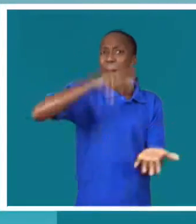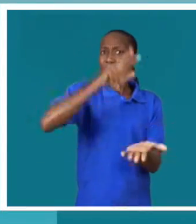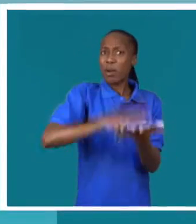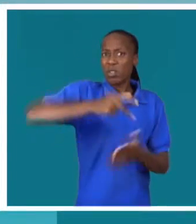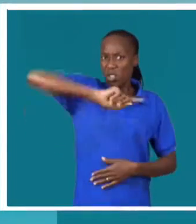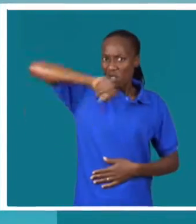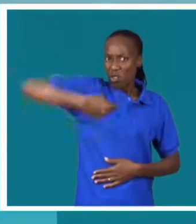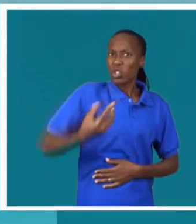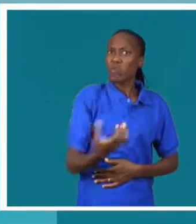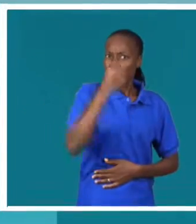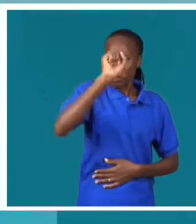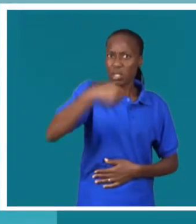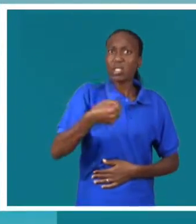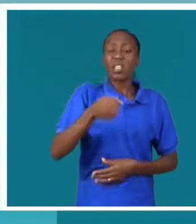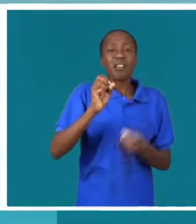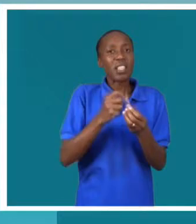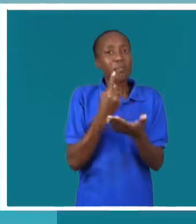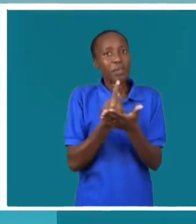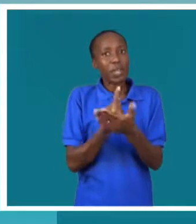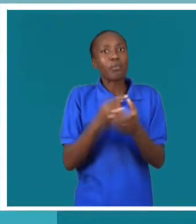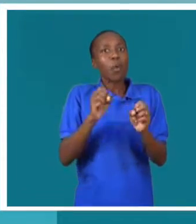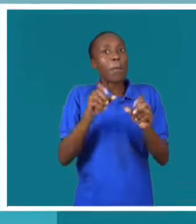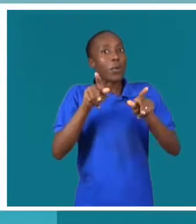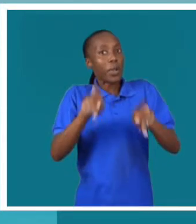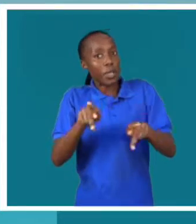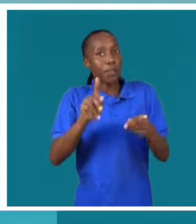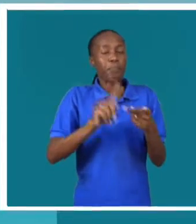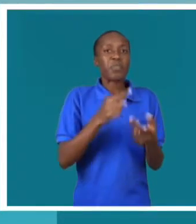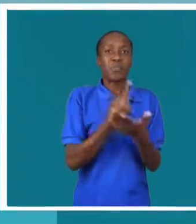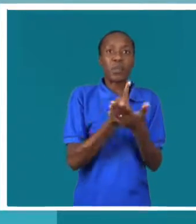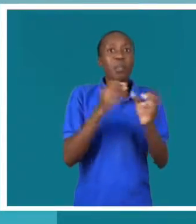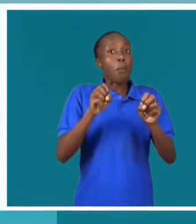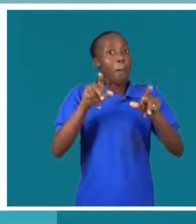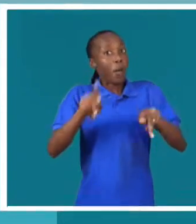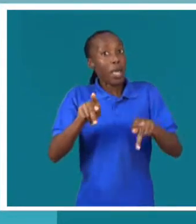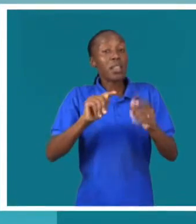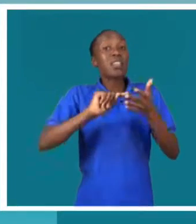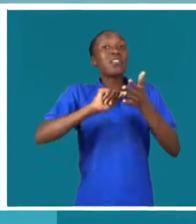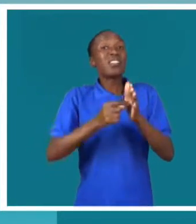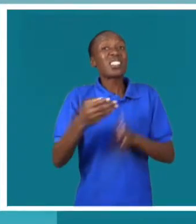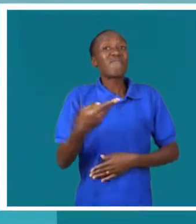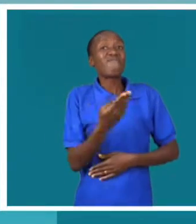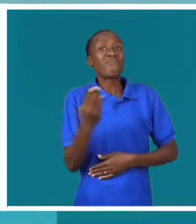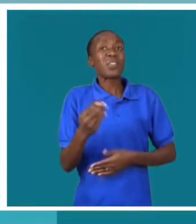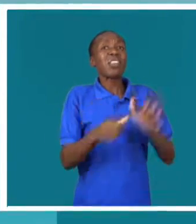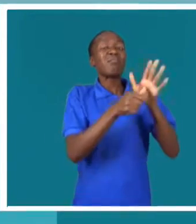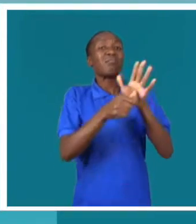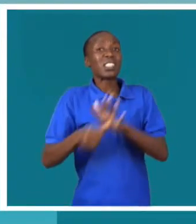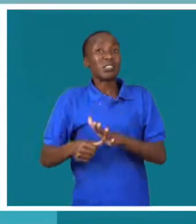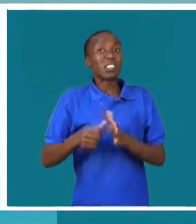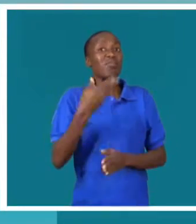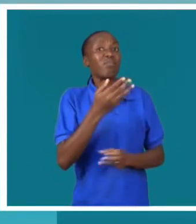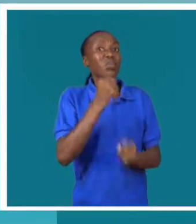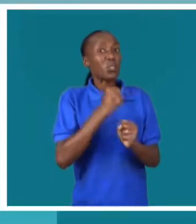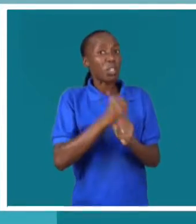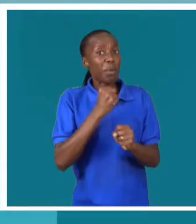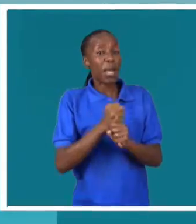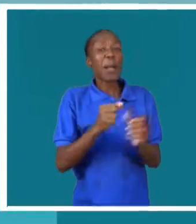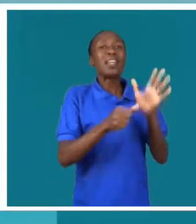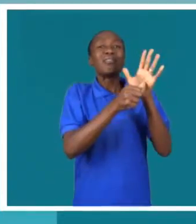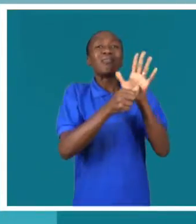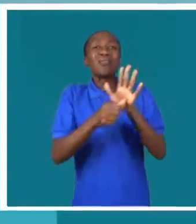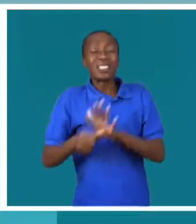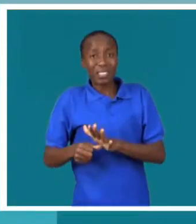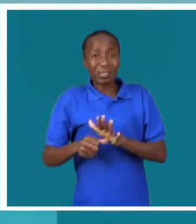provamos que alguns de nós somos capazes. É uma questão de oportunidade. É uma questão de oportunidade. E às vezes essa discriminação sobre o mercado de emprego